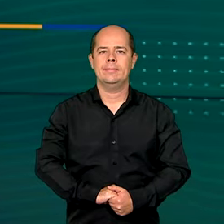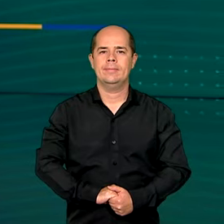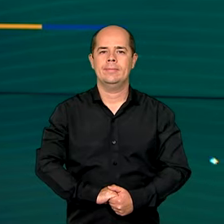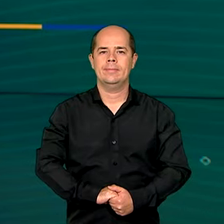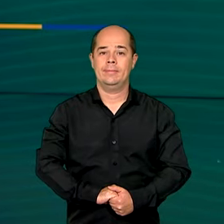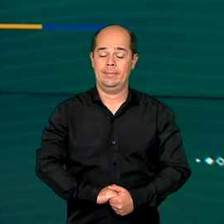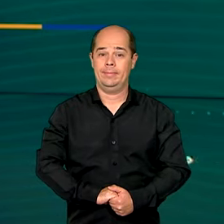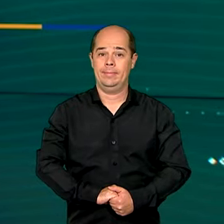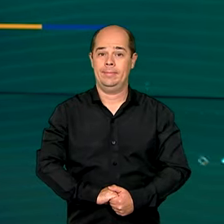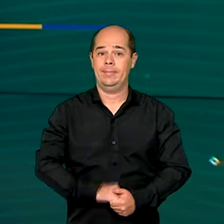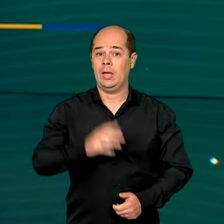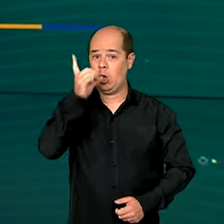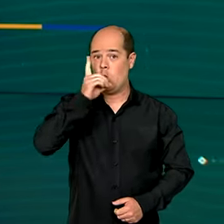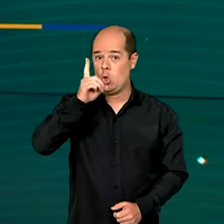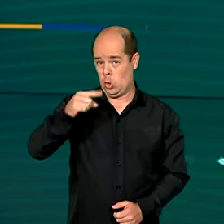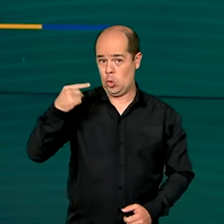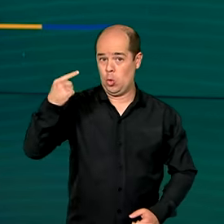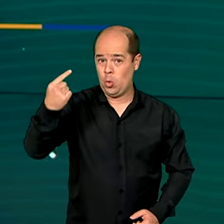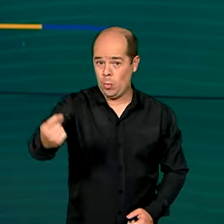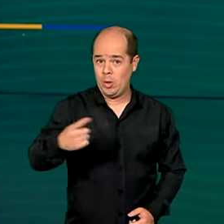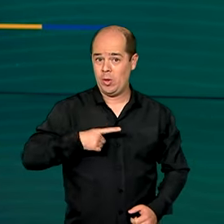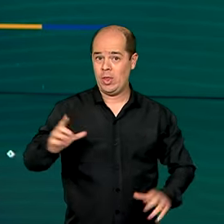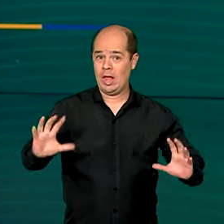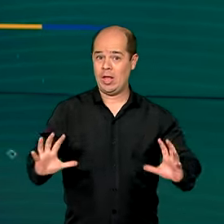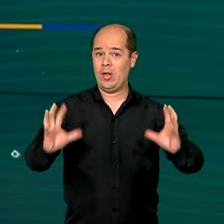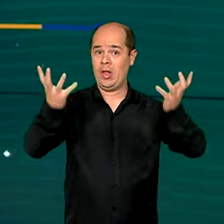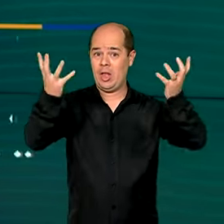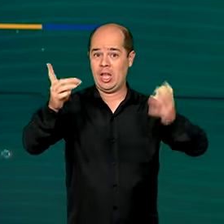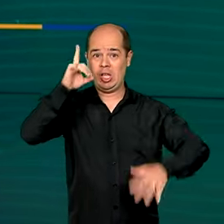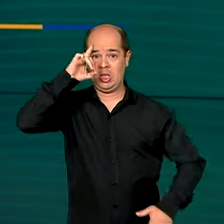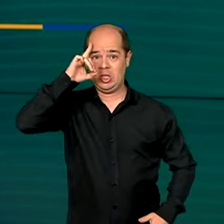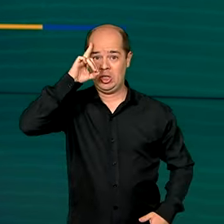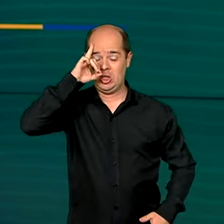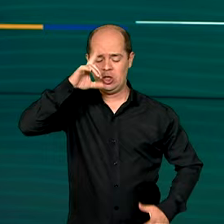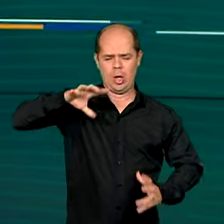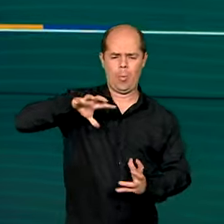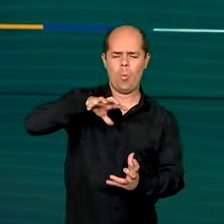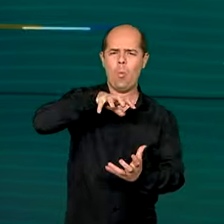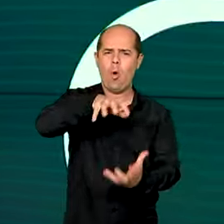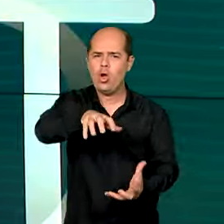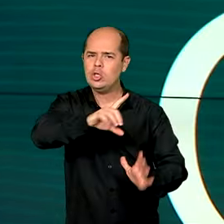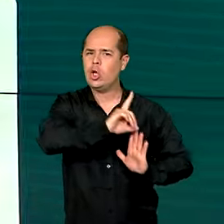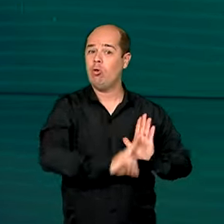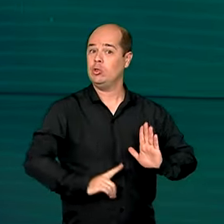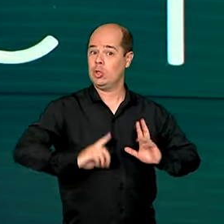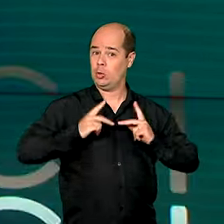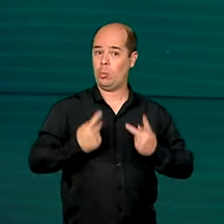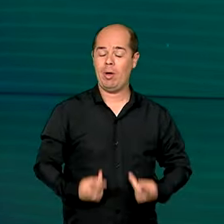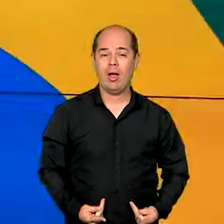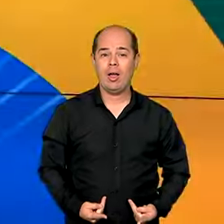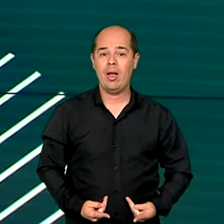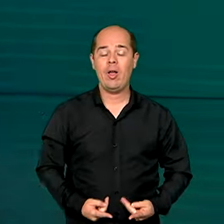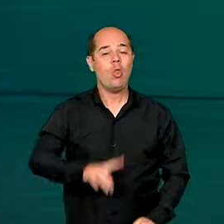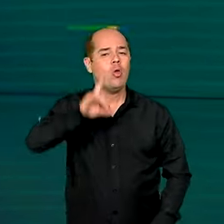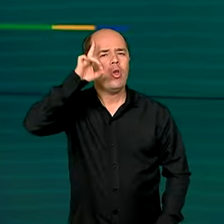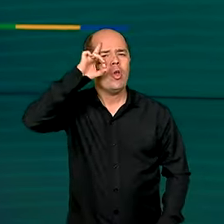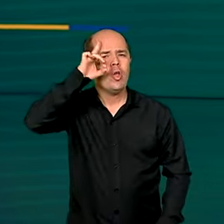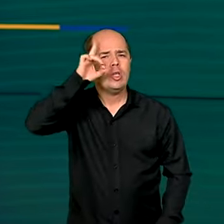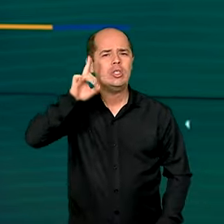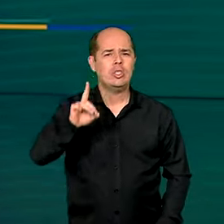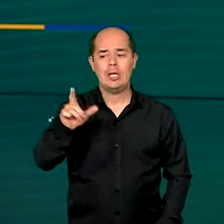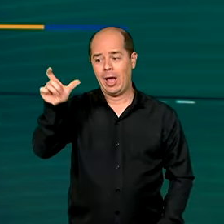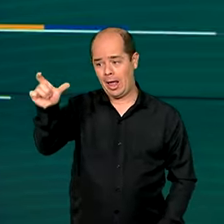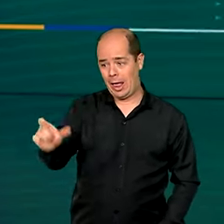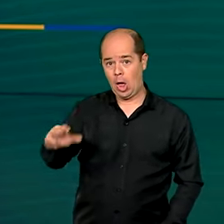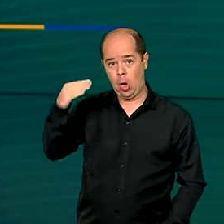No próximo domingo é comemorado o Dia Internacional dos Direitos Humanos. A data foi escolhida para homenagear o